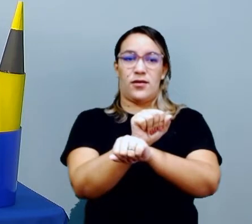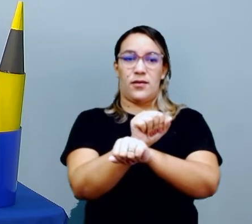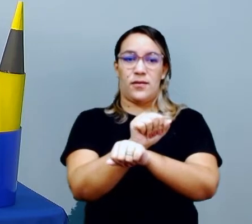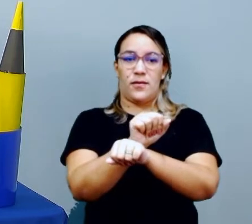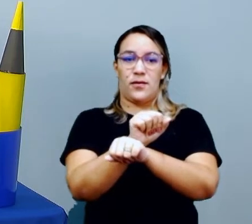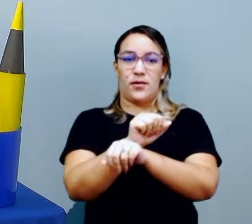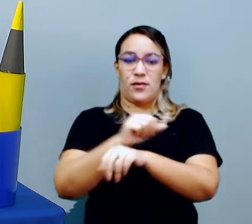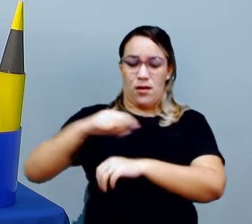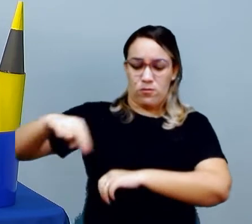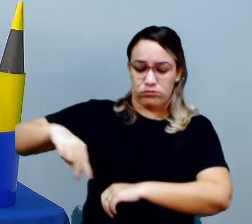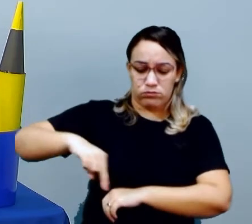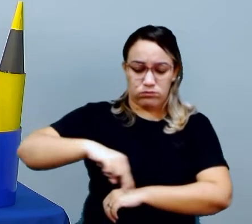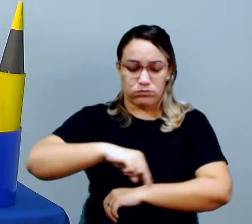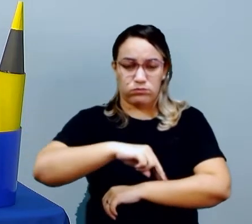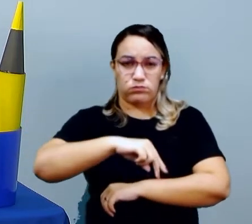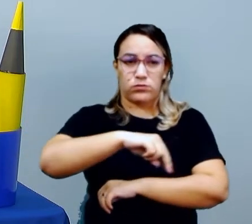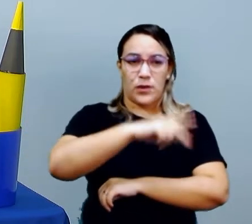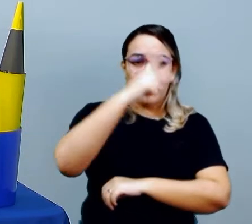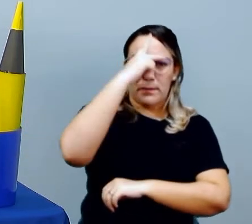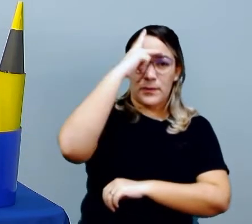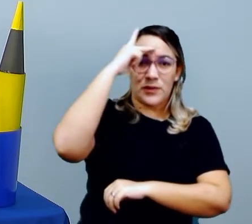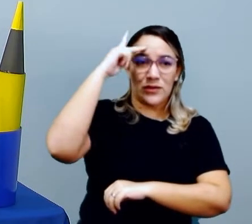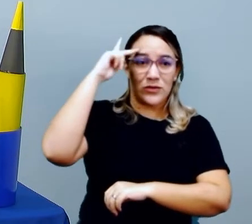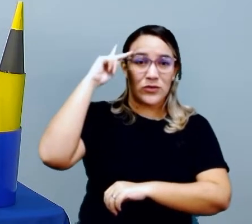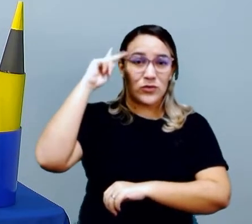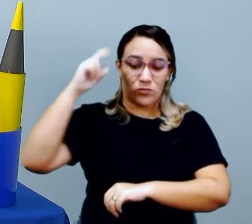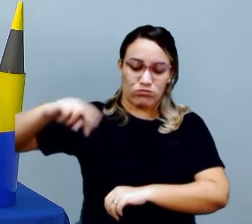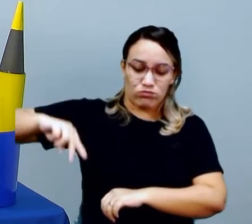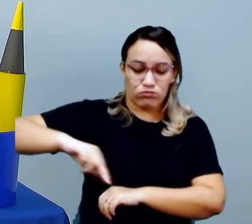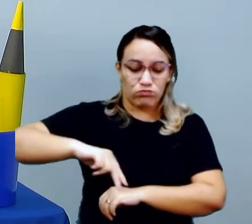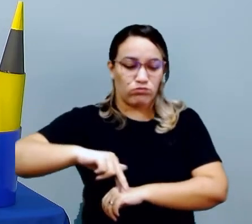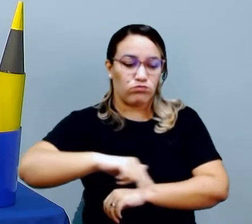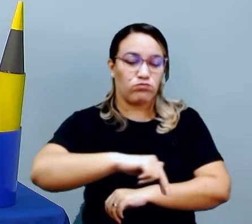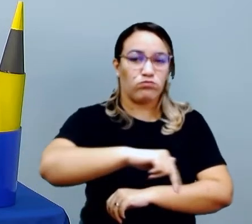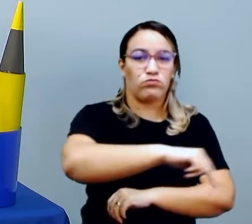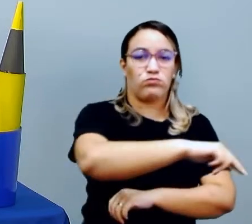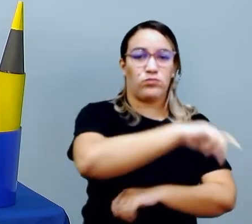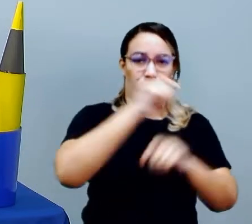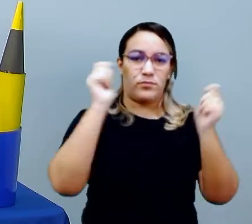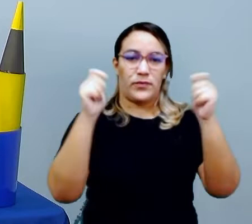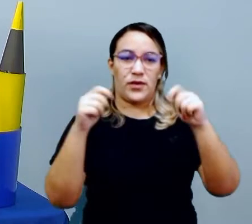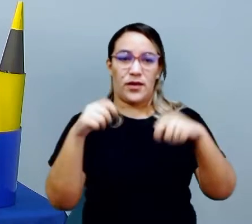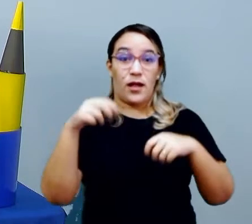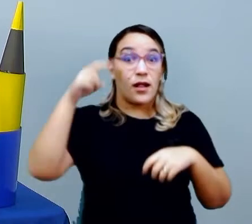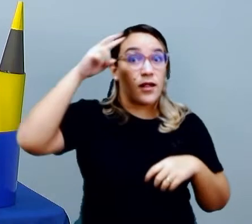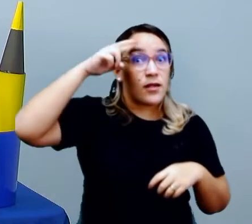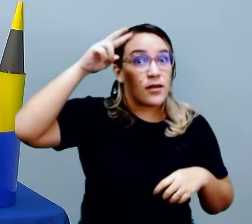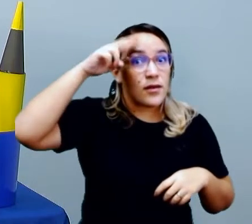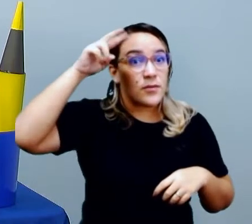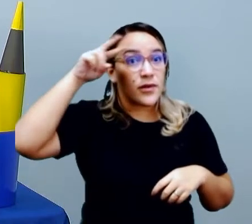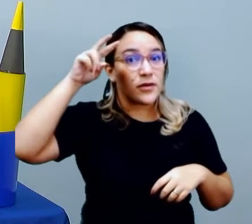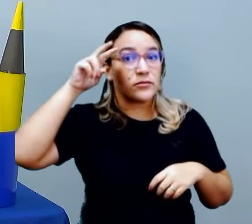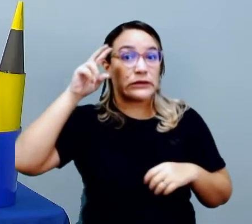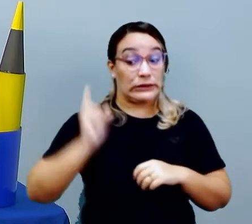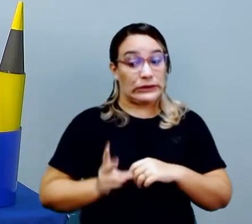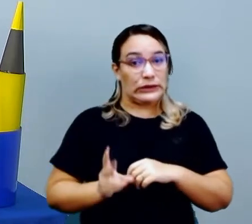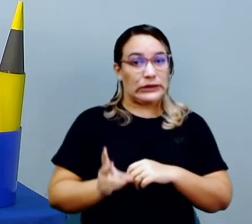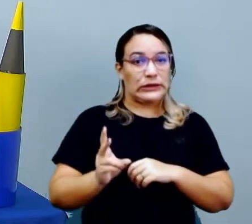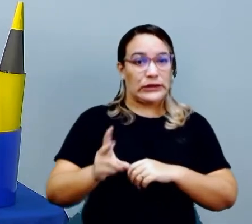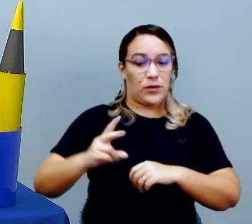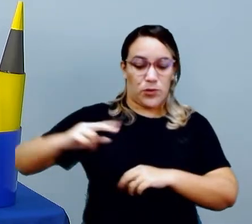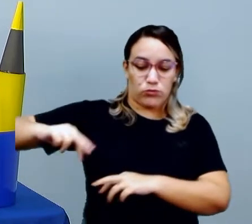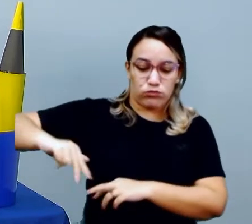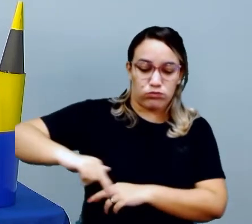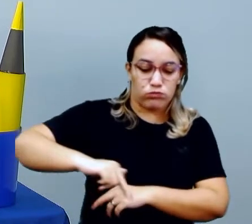a faixa de pedestre nesta rua, é a hora de você atravessar. Lembrando, sempre atravessar